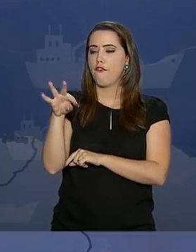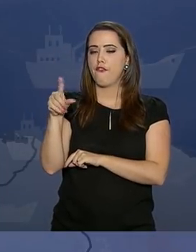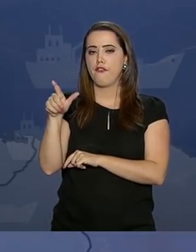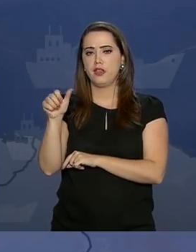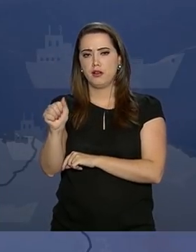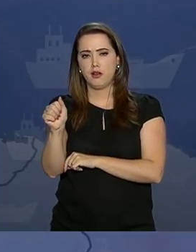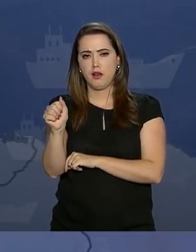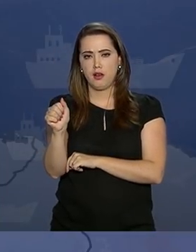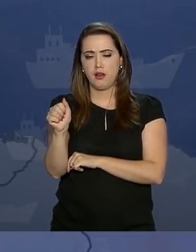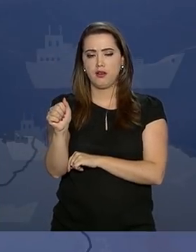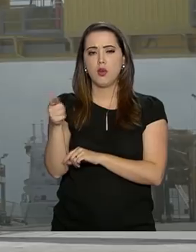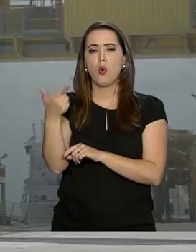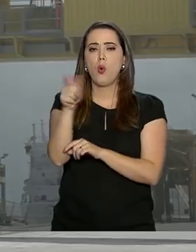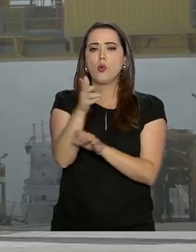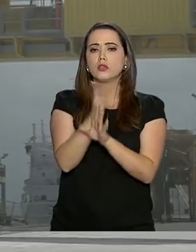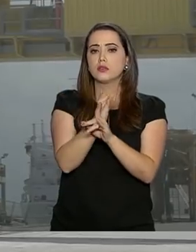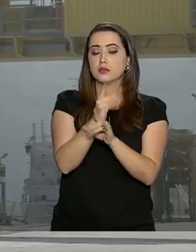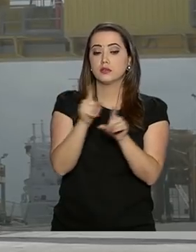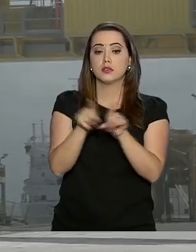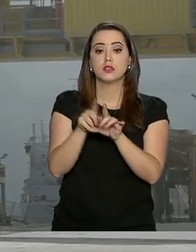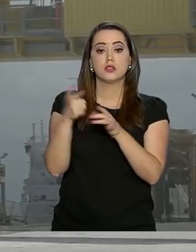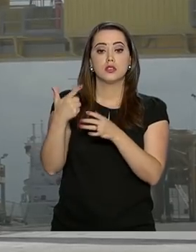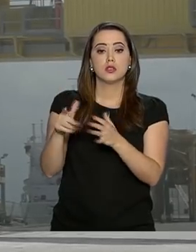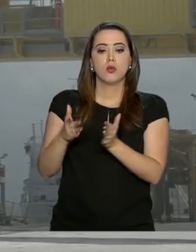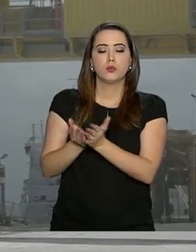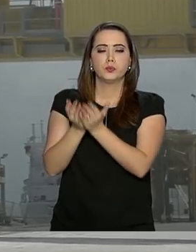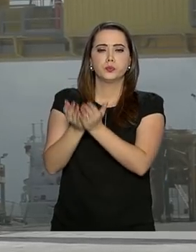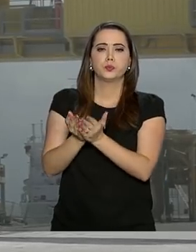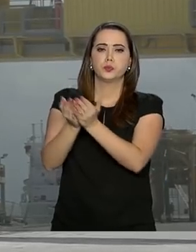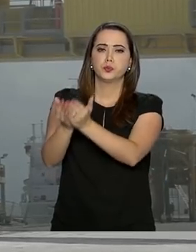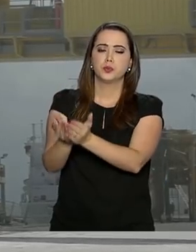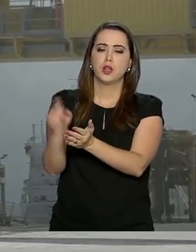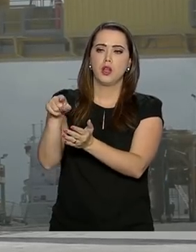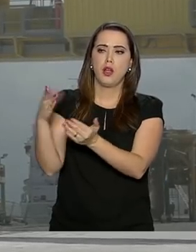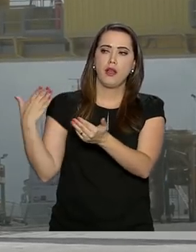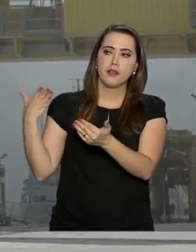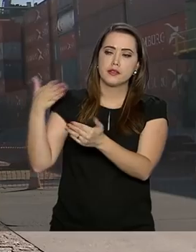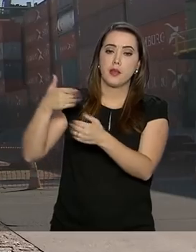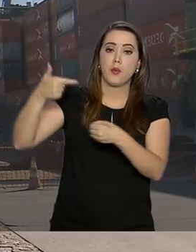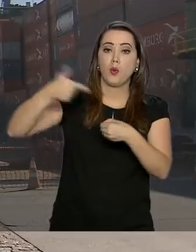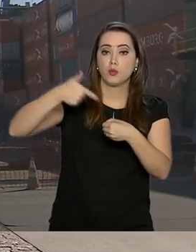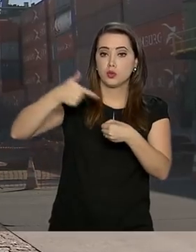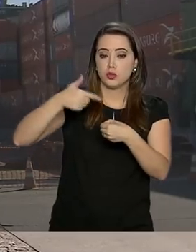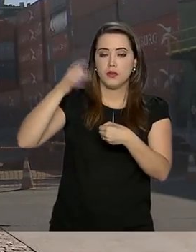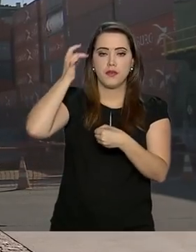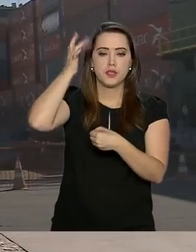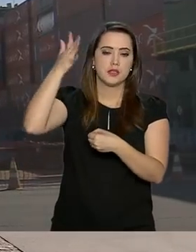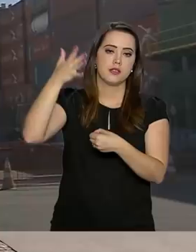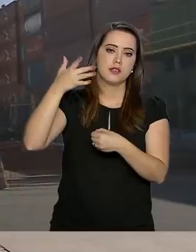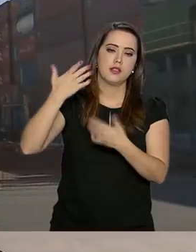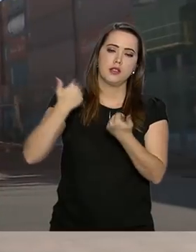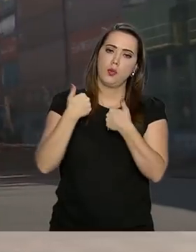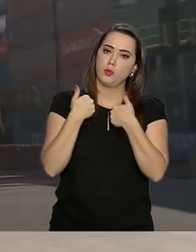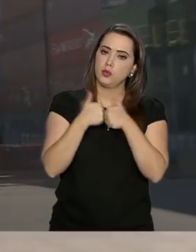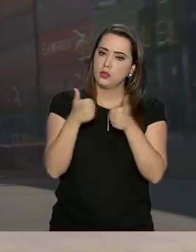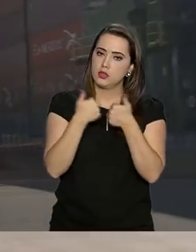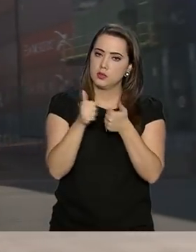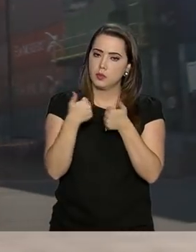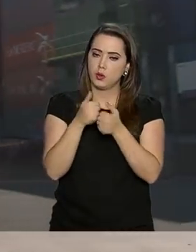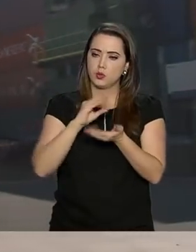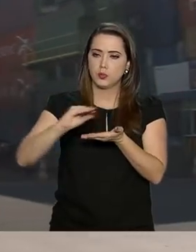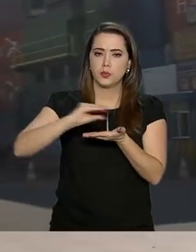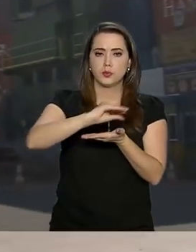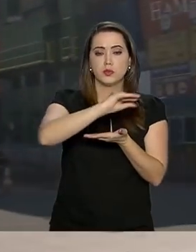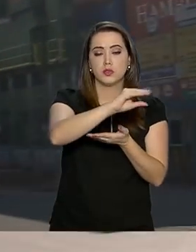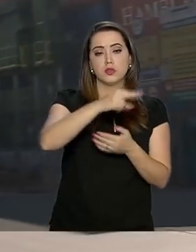Conde, município de Barcarena. Esses terminais portuários recebem e armazenam combustíveis e vão facilitar a logística e distribuição